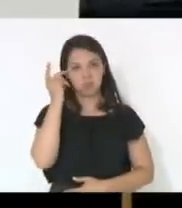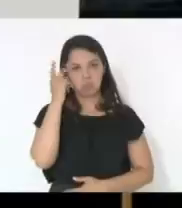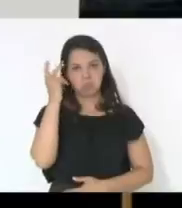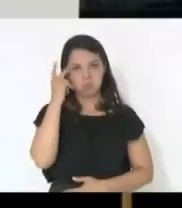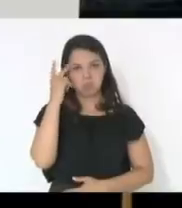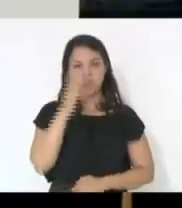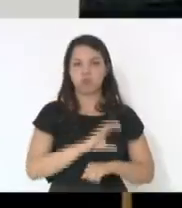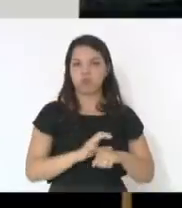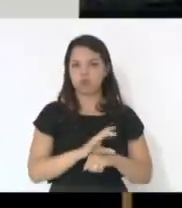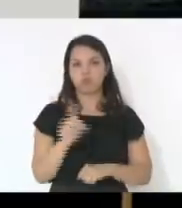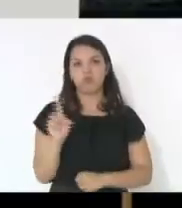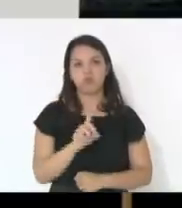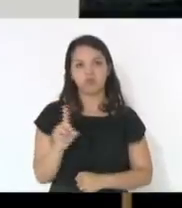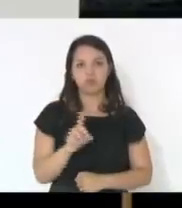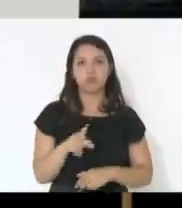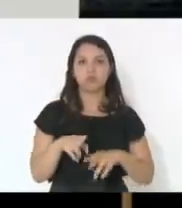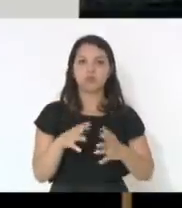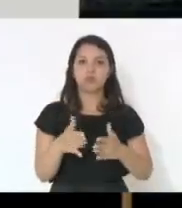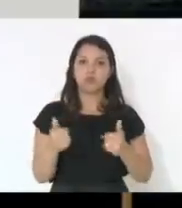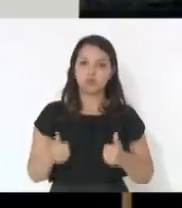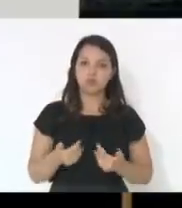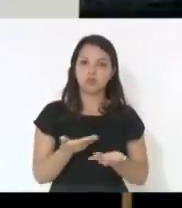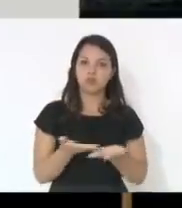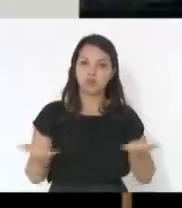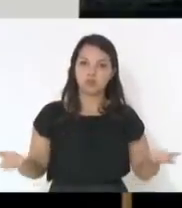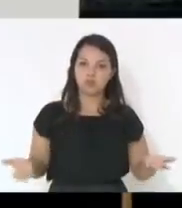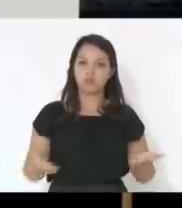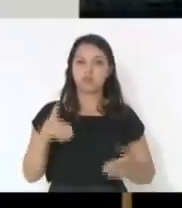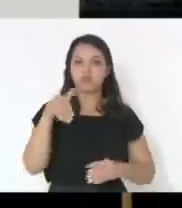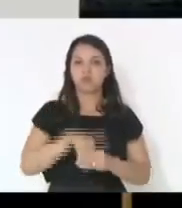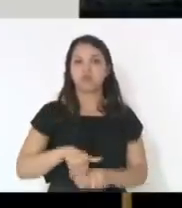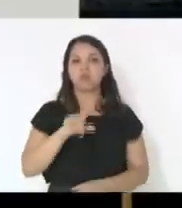inconstitucionalidade. Então, peço a vocês o voto não.